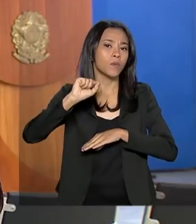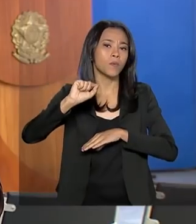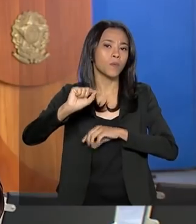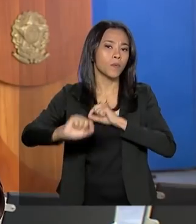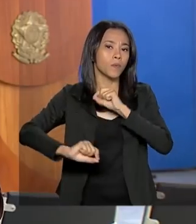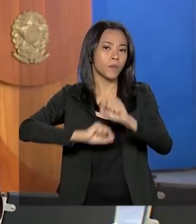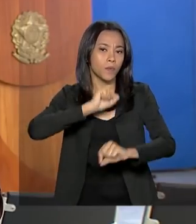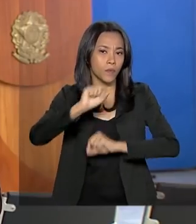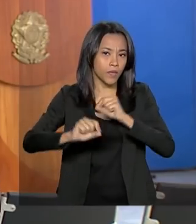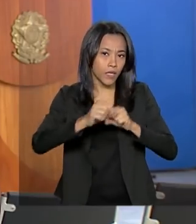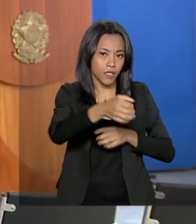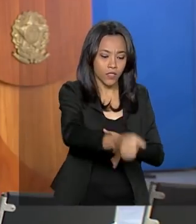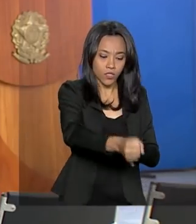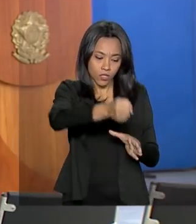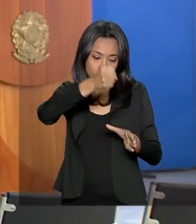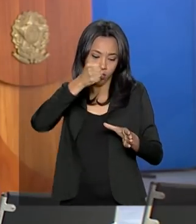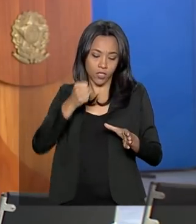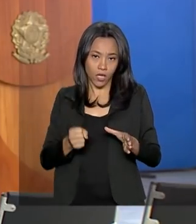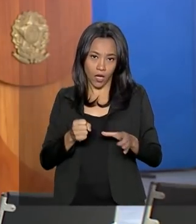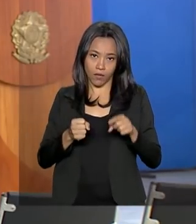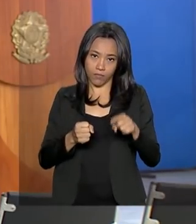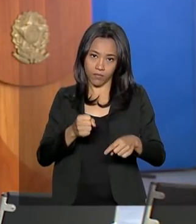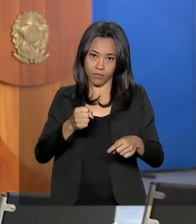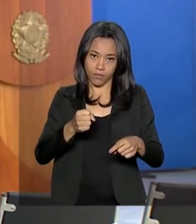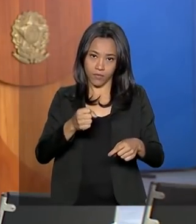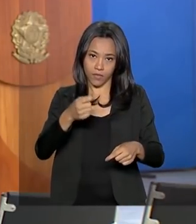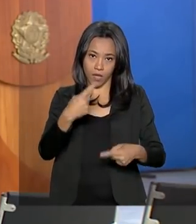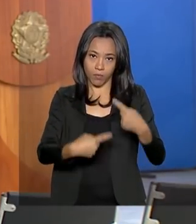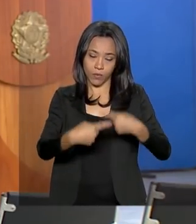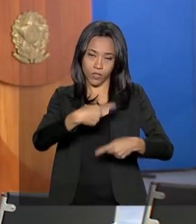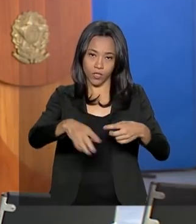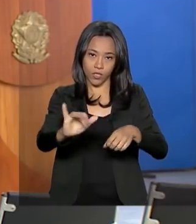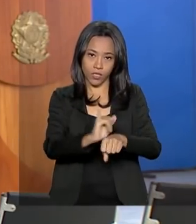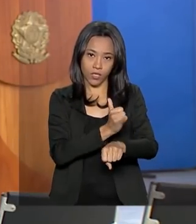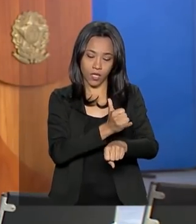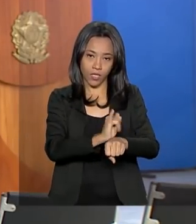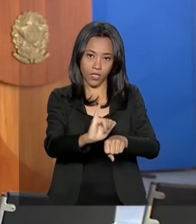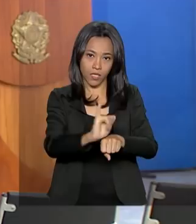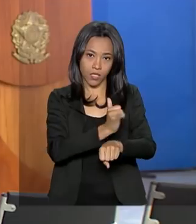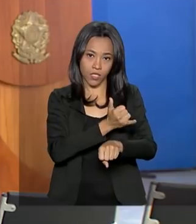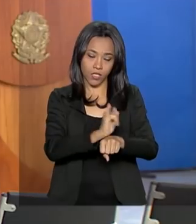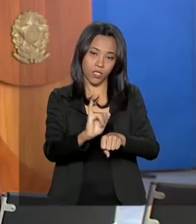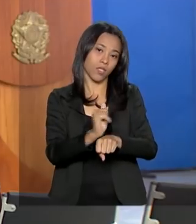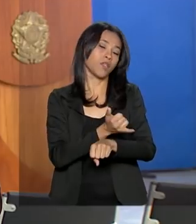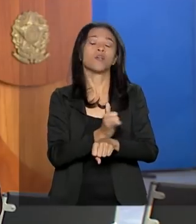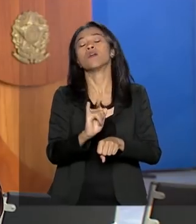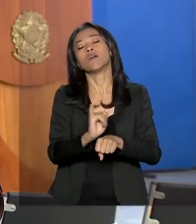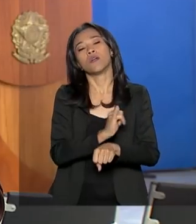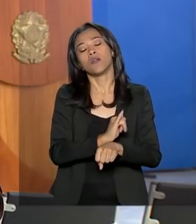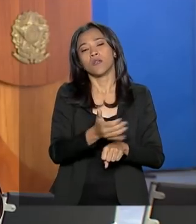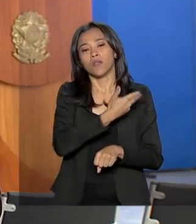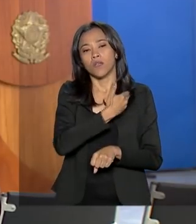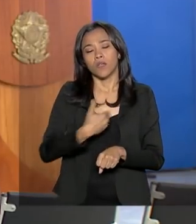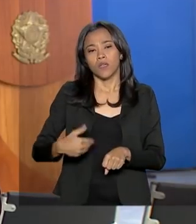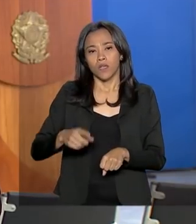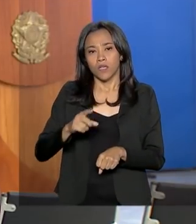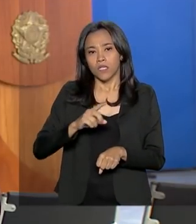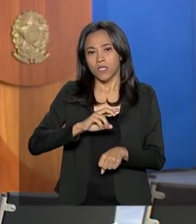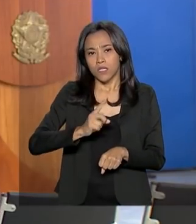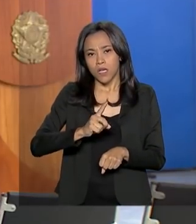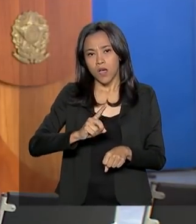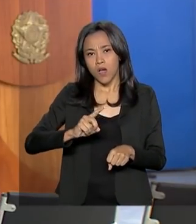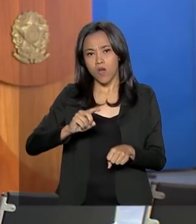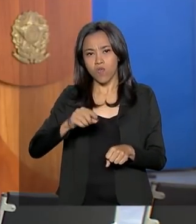da política do governo da Casa Civil não esvaziou a pasta do ministro